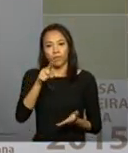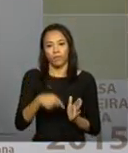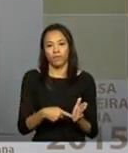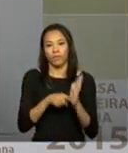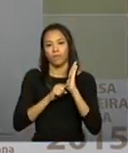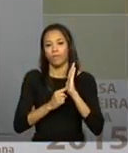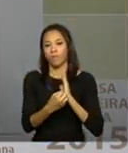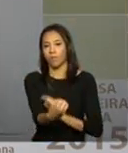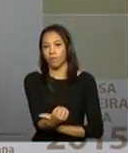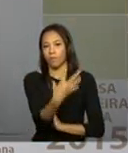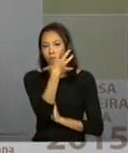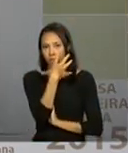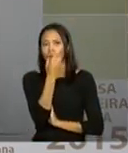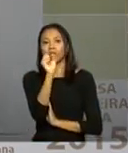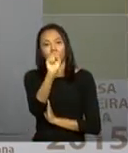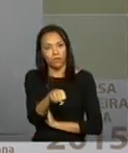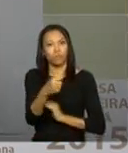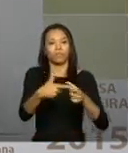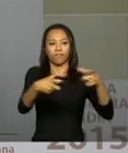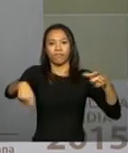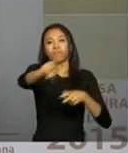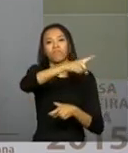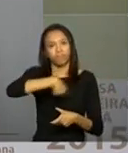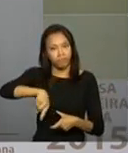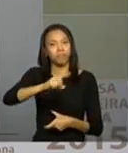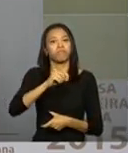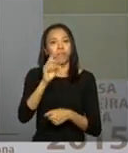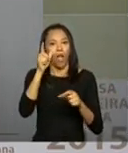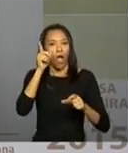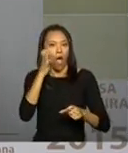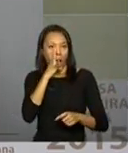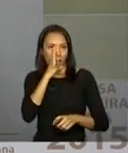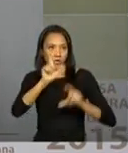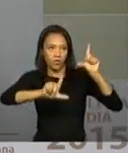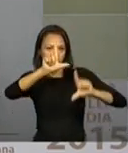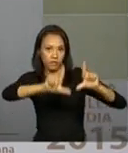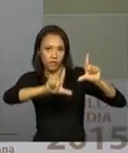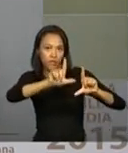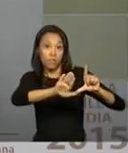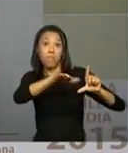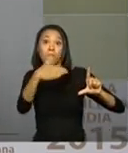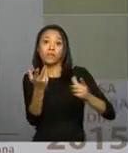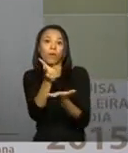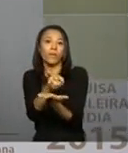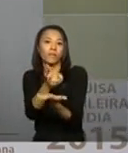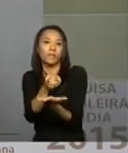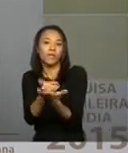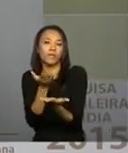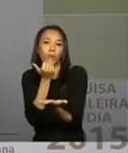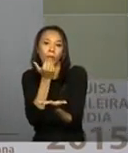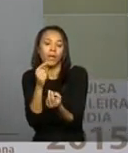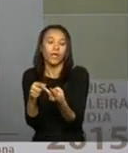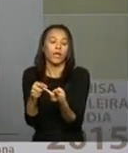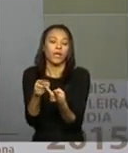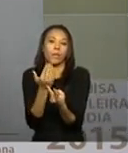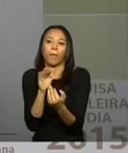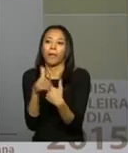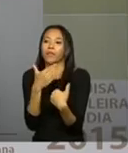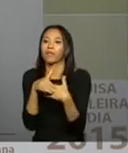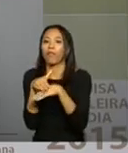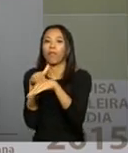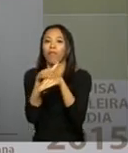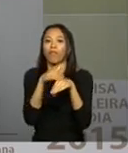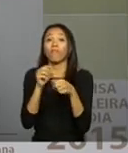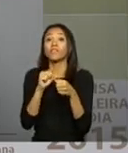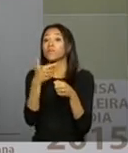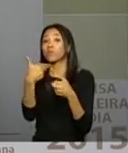Muita gente assiste televisão, sim, mas muita gente assiste televisão e ao mesmo tempo está comendo, está conversando, está fazendo outras coisas.